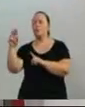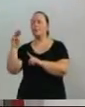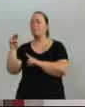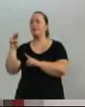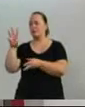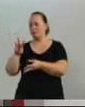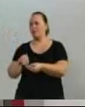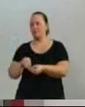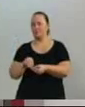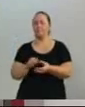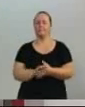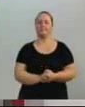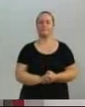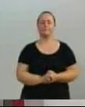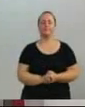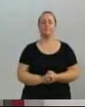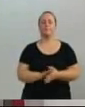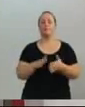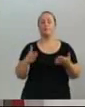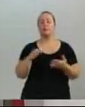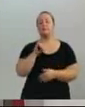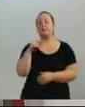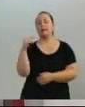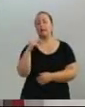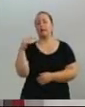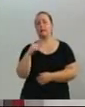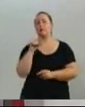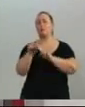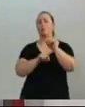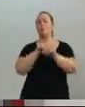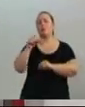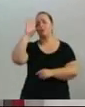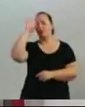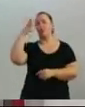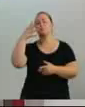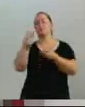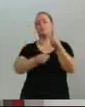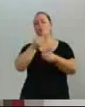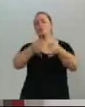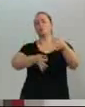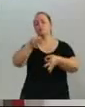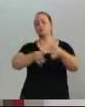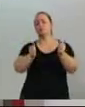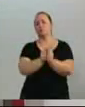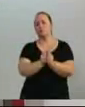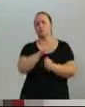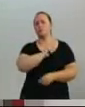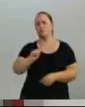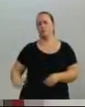Mais um minuto para a conclusão. Em caso negativo, alguma providência de ordem jurídica foi tomada por este governo? Qual?